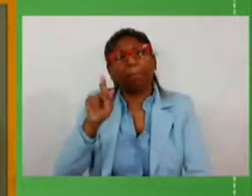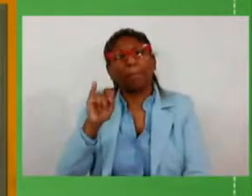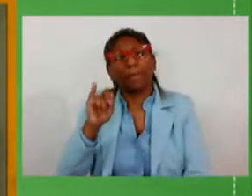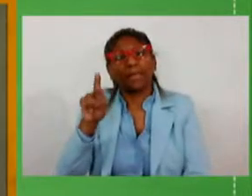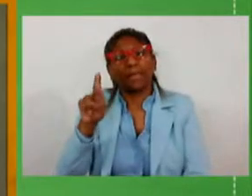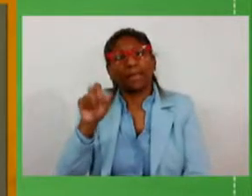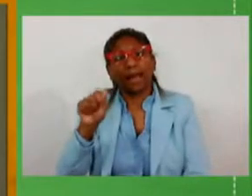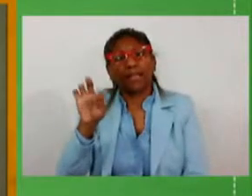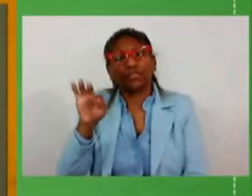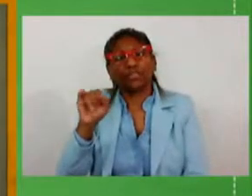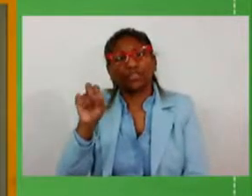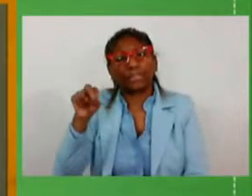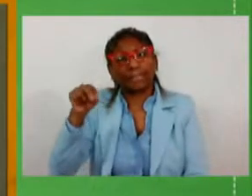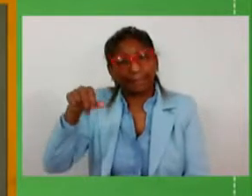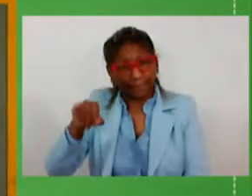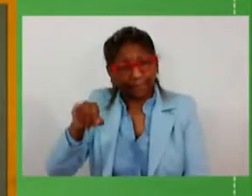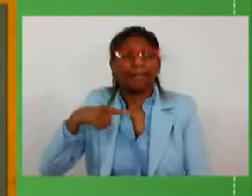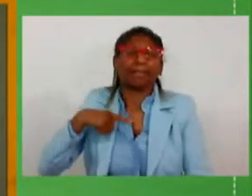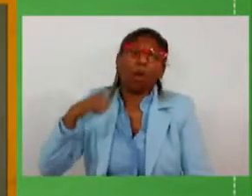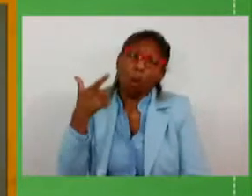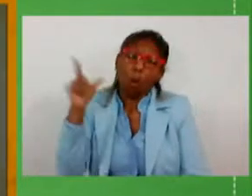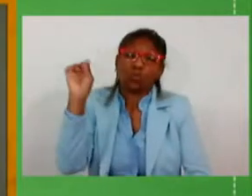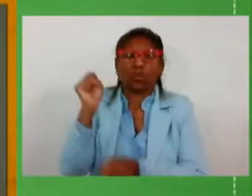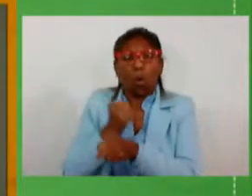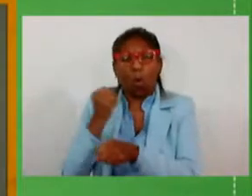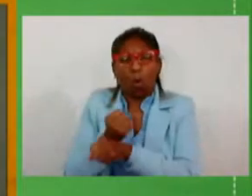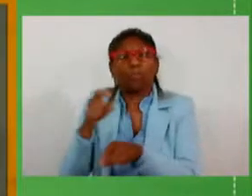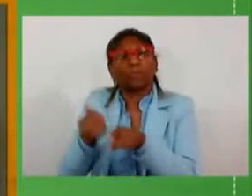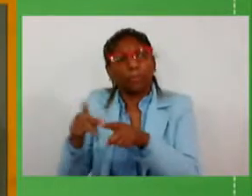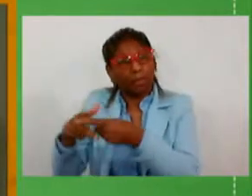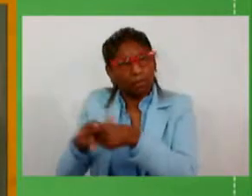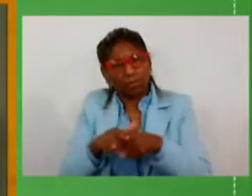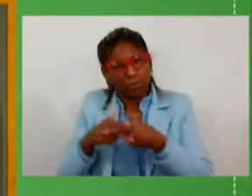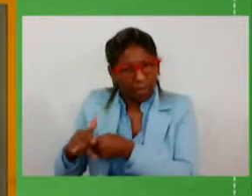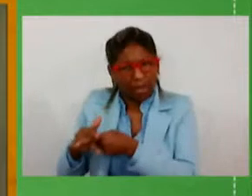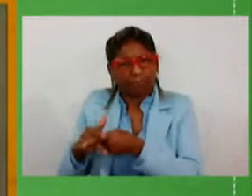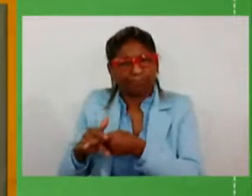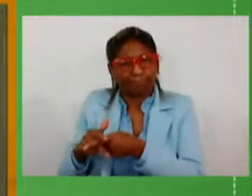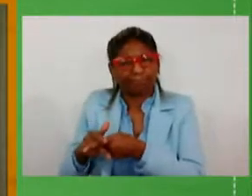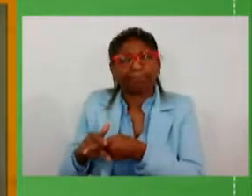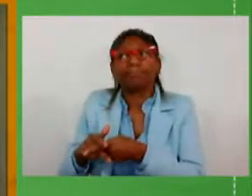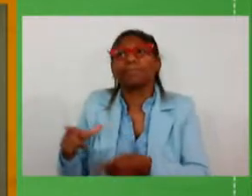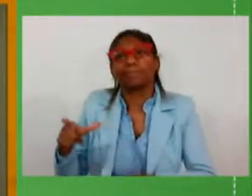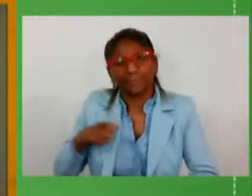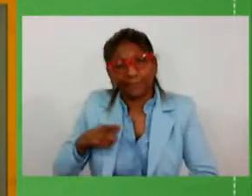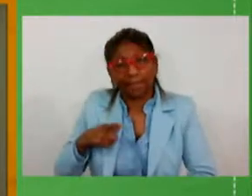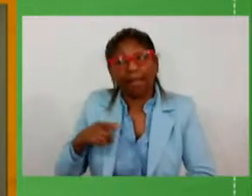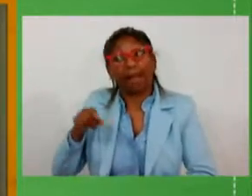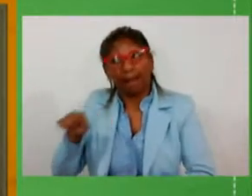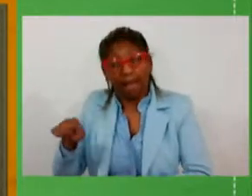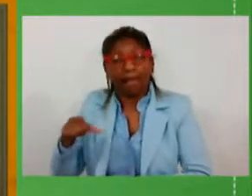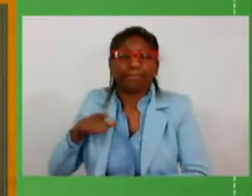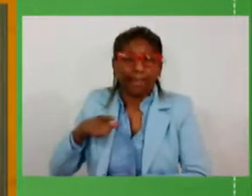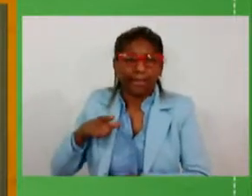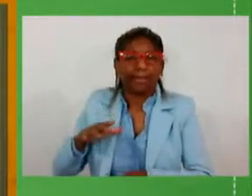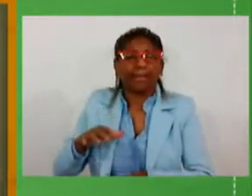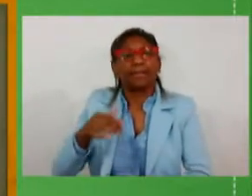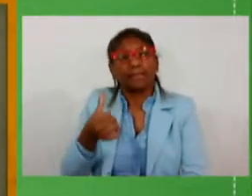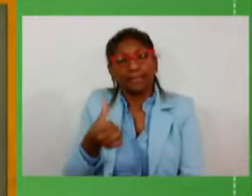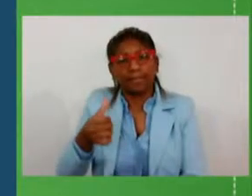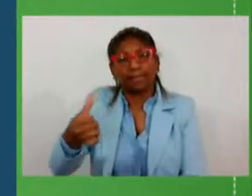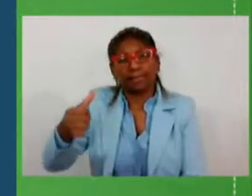diversas obras previstas de recuperação das rodovias lá existentes a 669